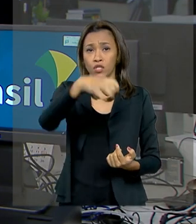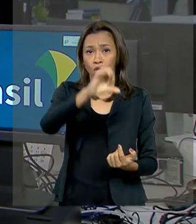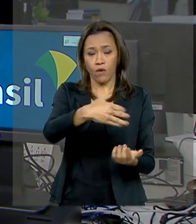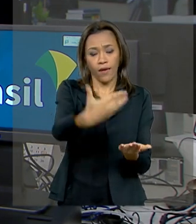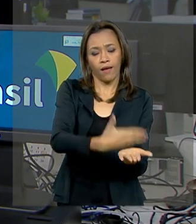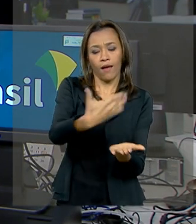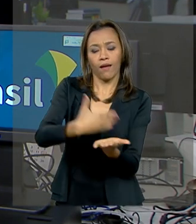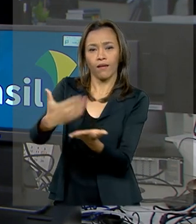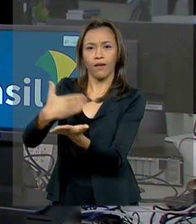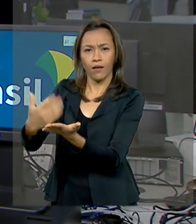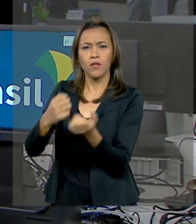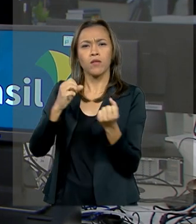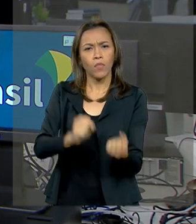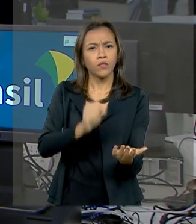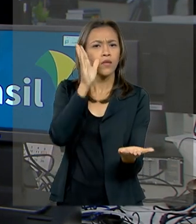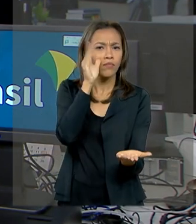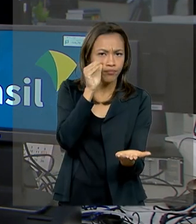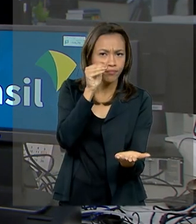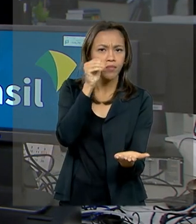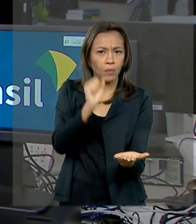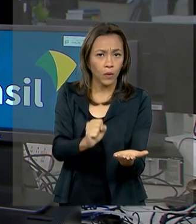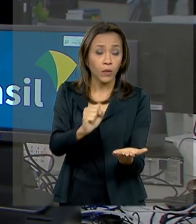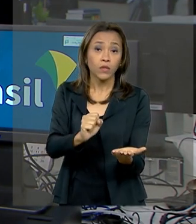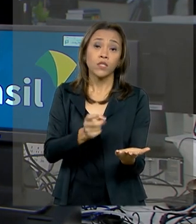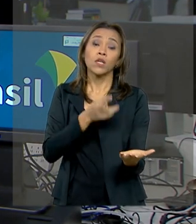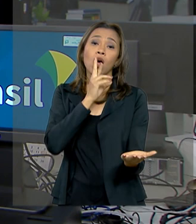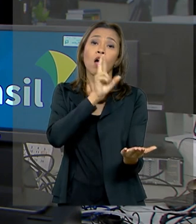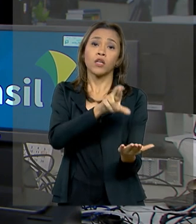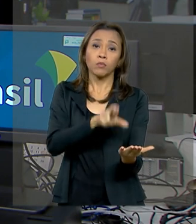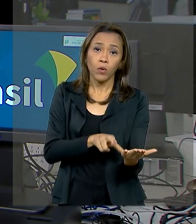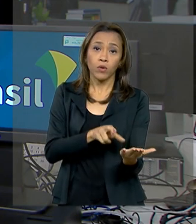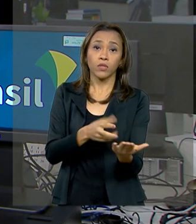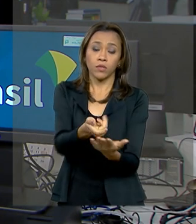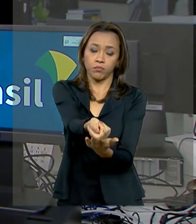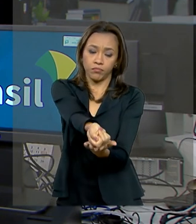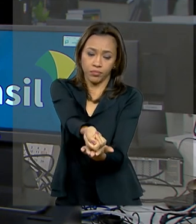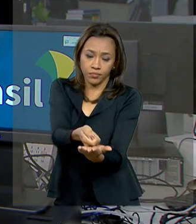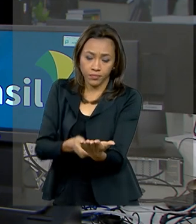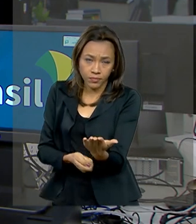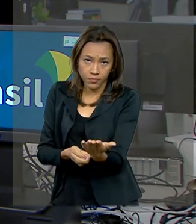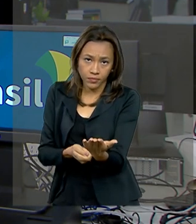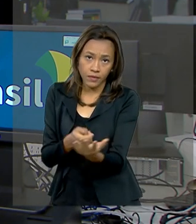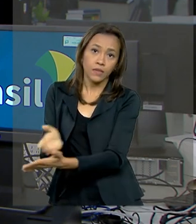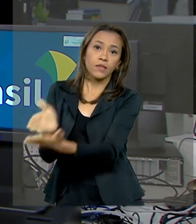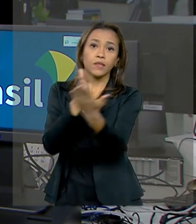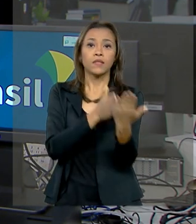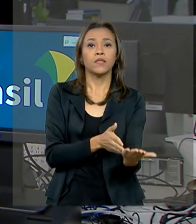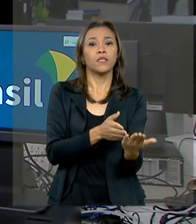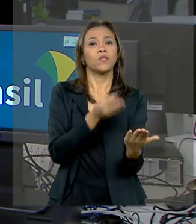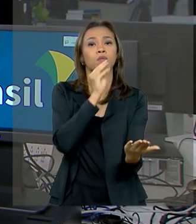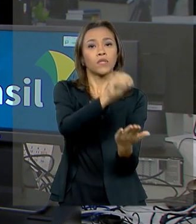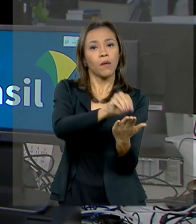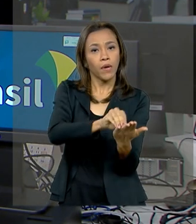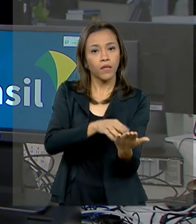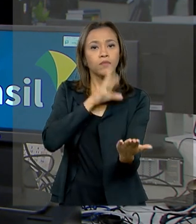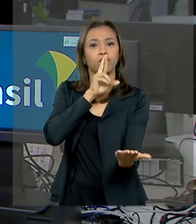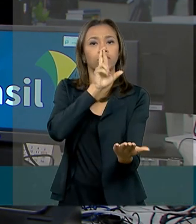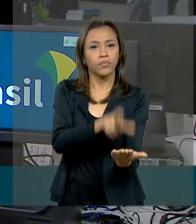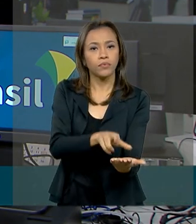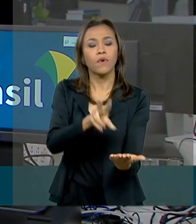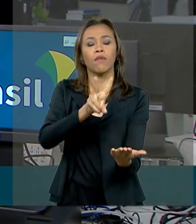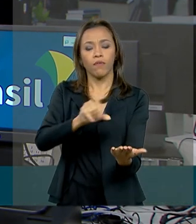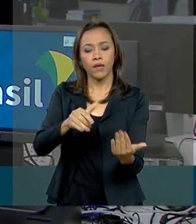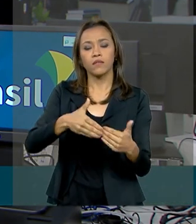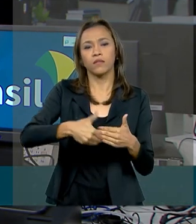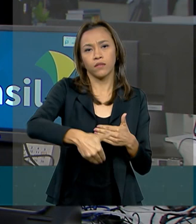ser consultados. O padrão de resposta para as questões discursivas e os gabaritos definitivos serão divulgados no início